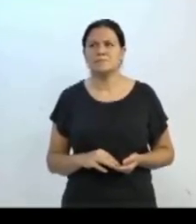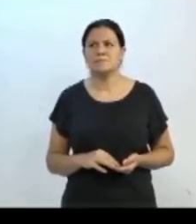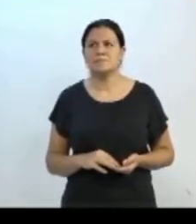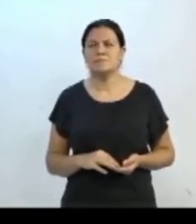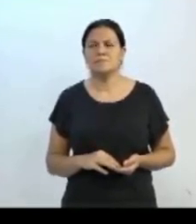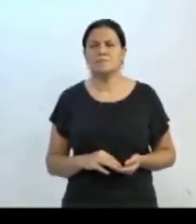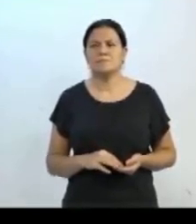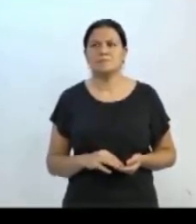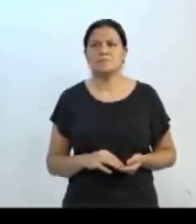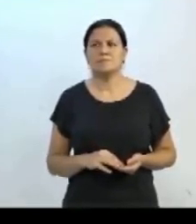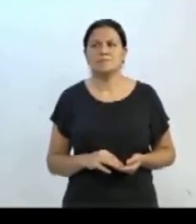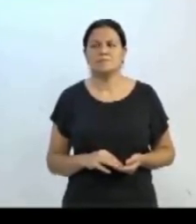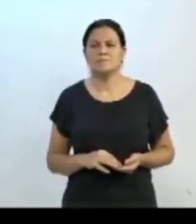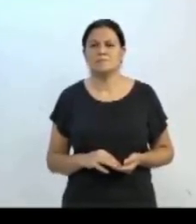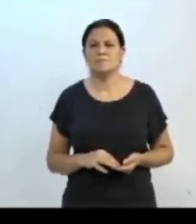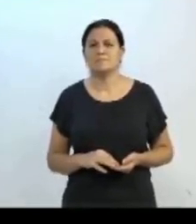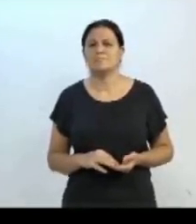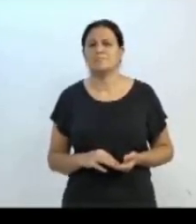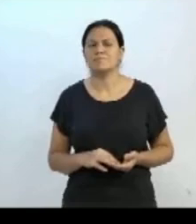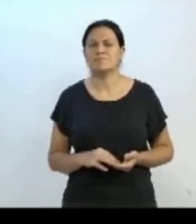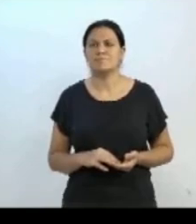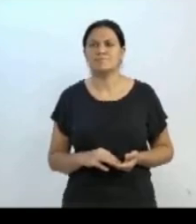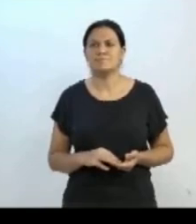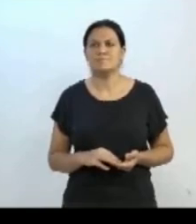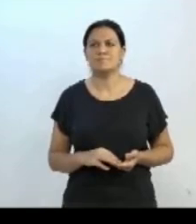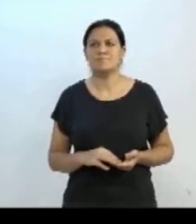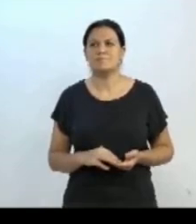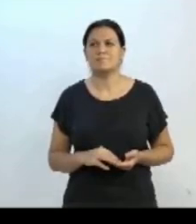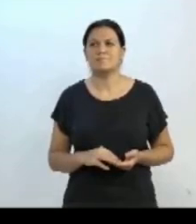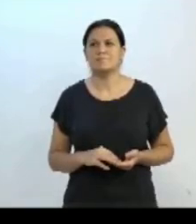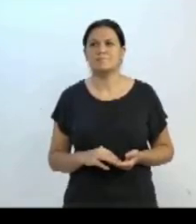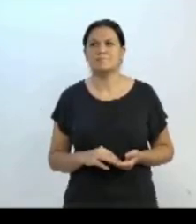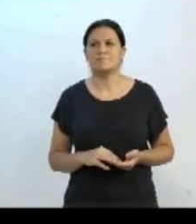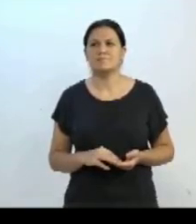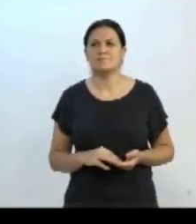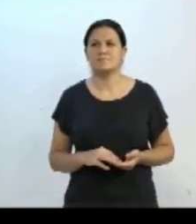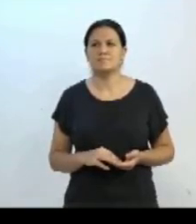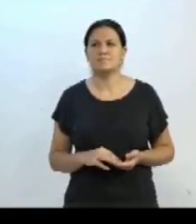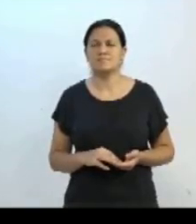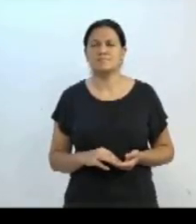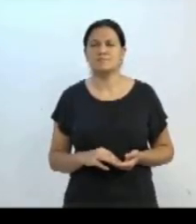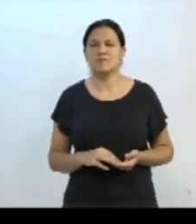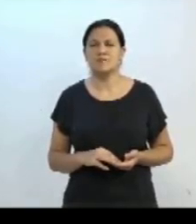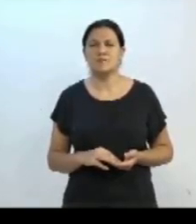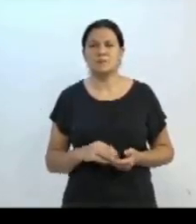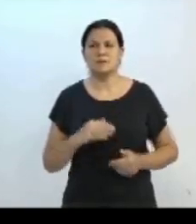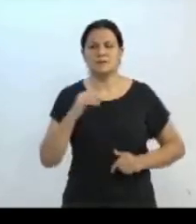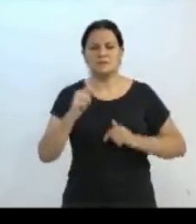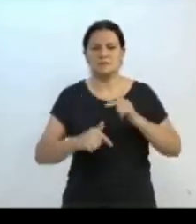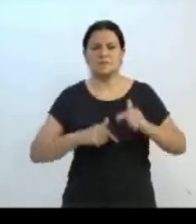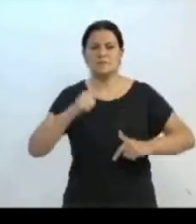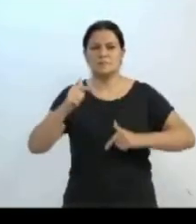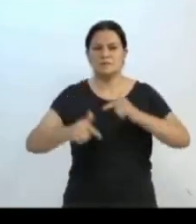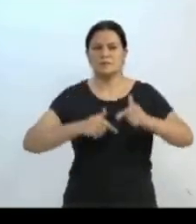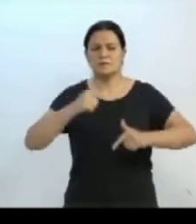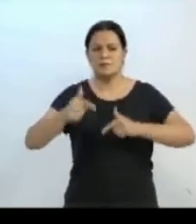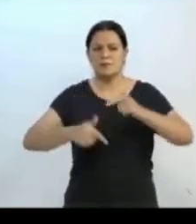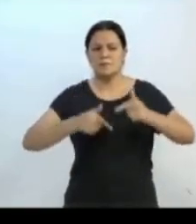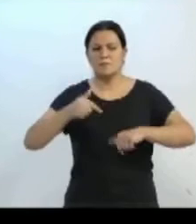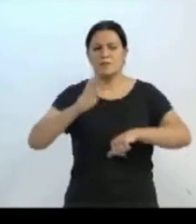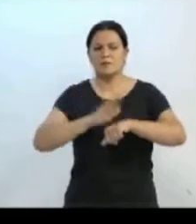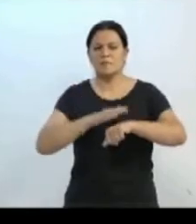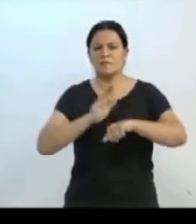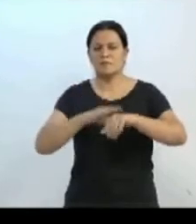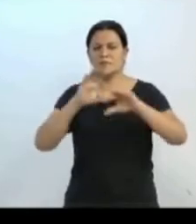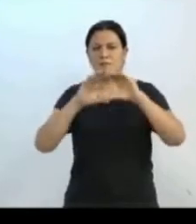O trabalho que está sendo feito na comunidade da Nova Esperança. Vereador Alemão, isso